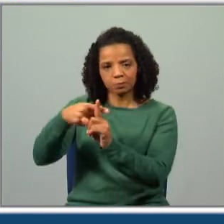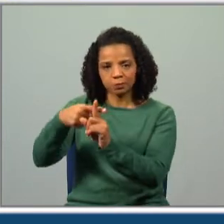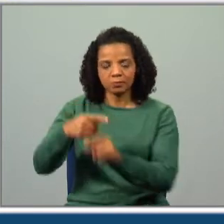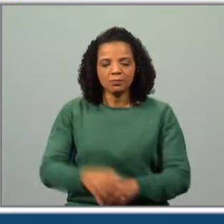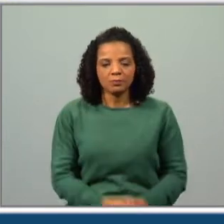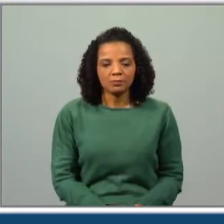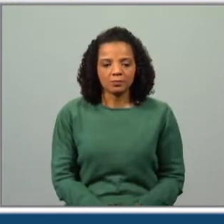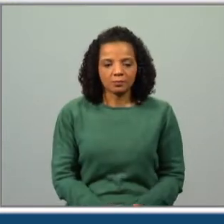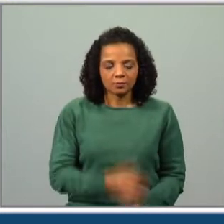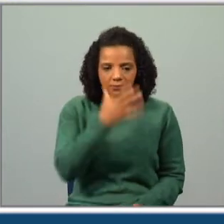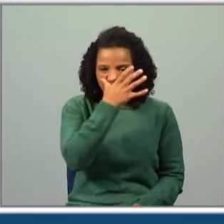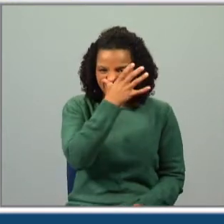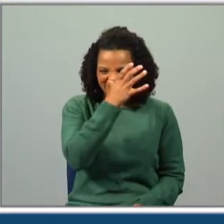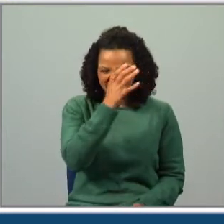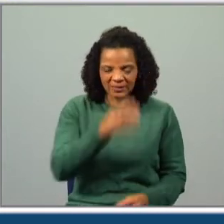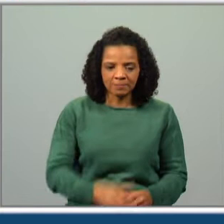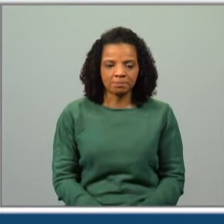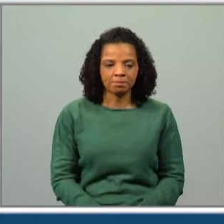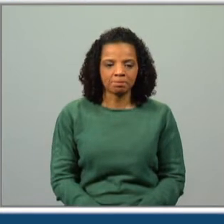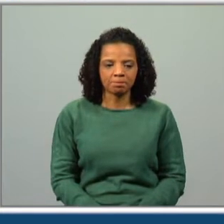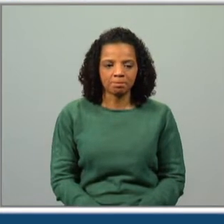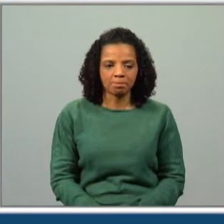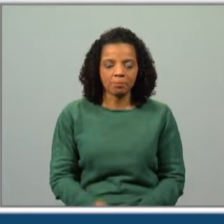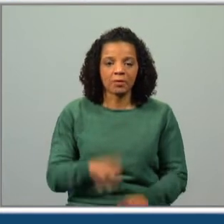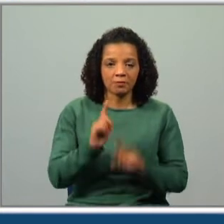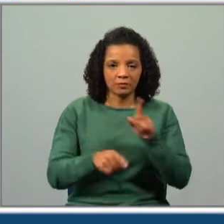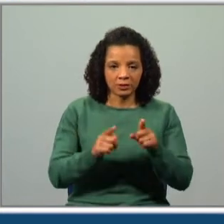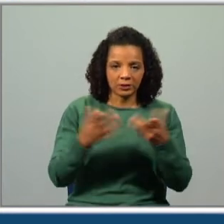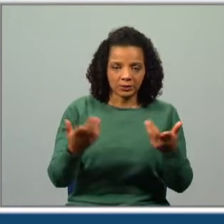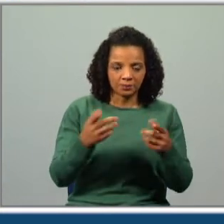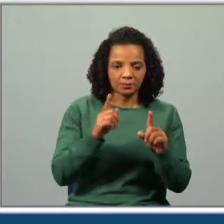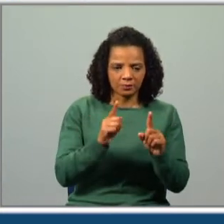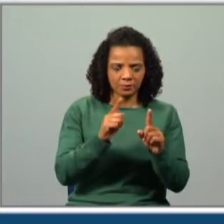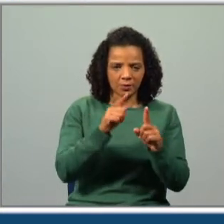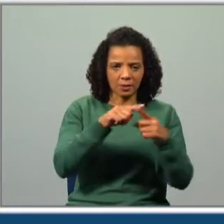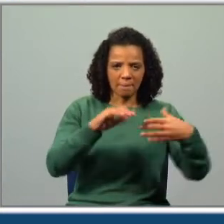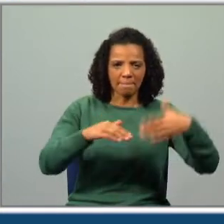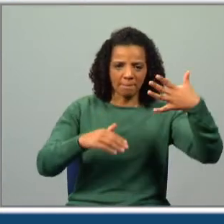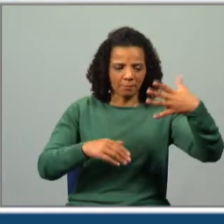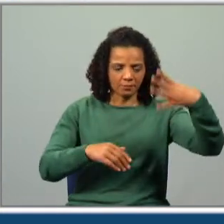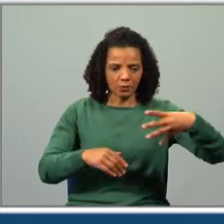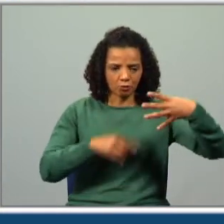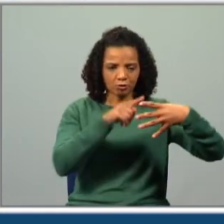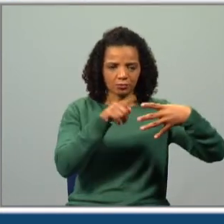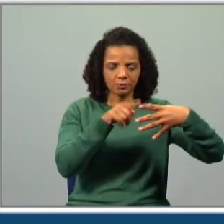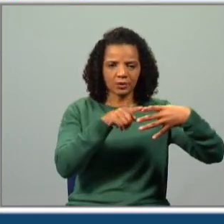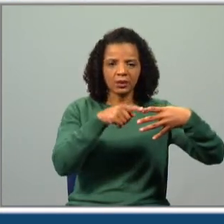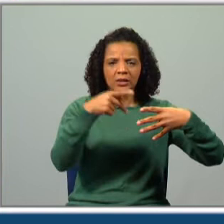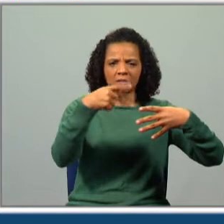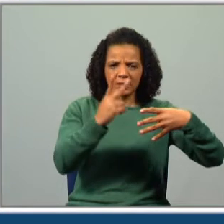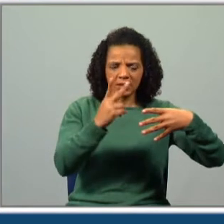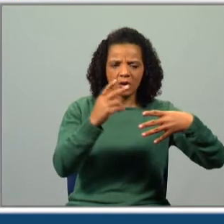então que ligar. Vamos então ver. Televisão guinchada. Onde será que íamos